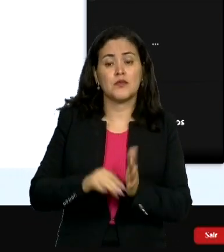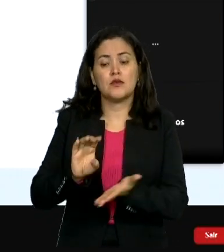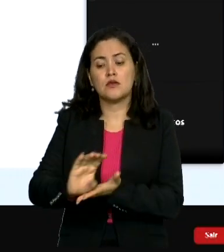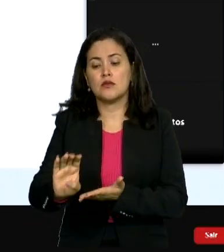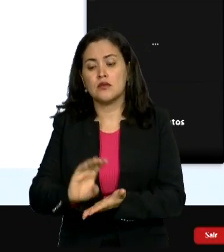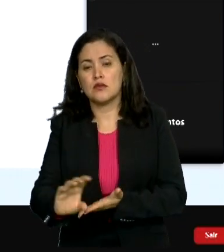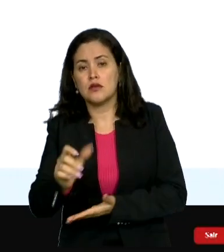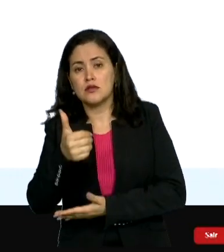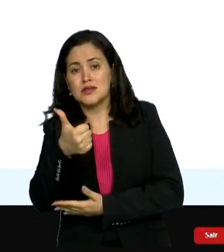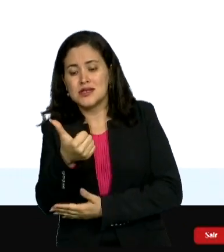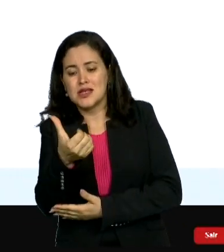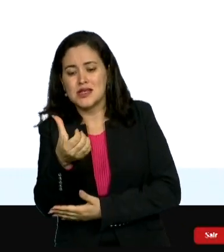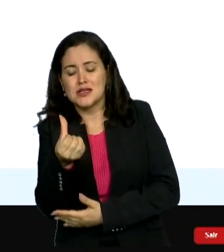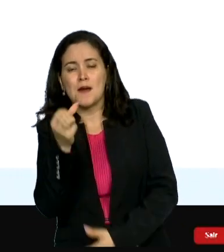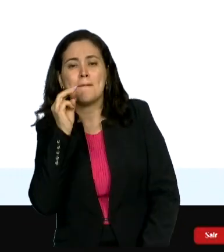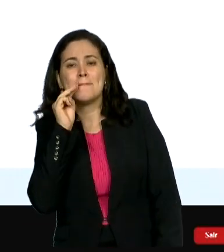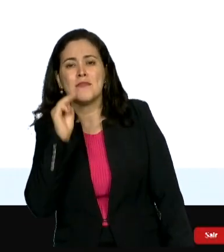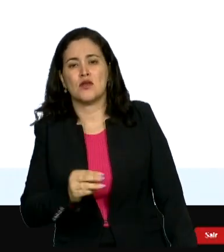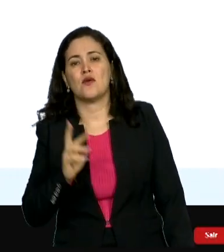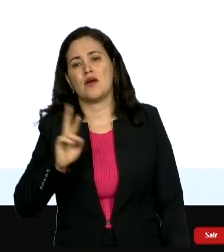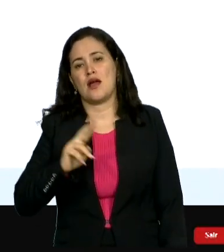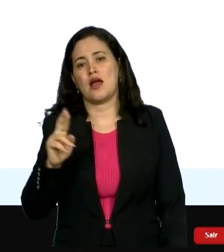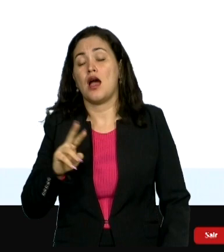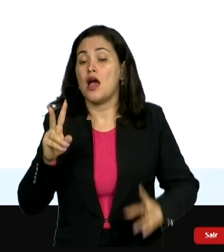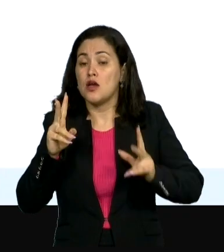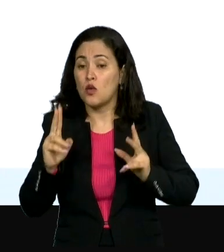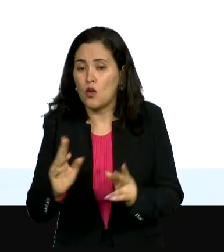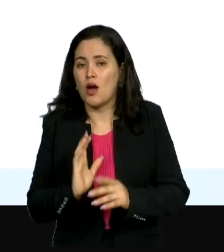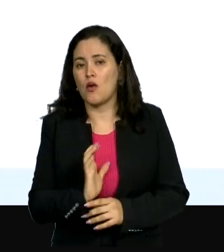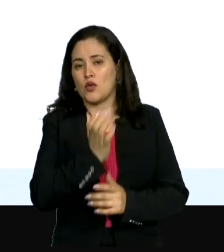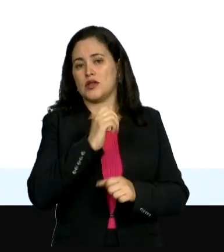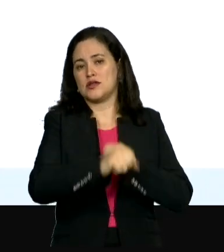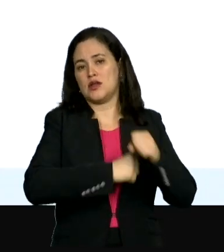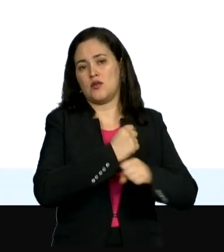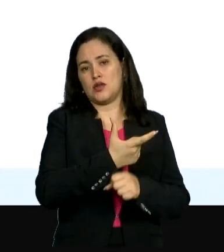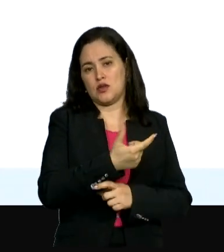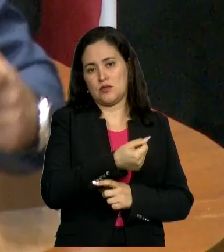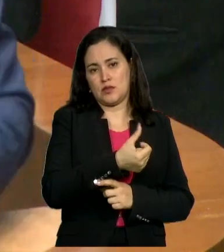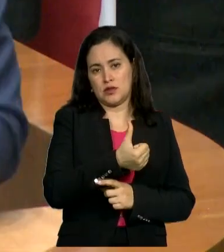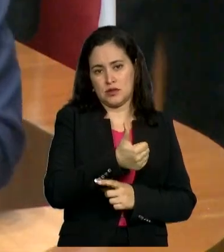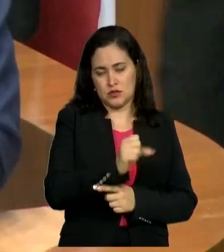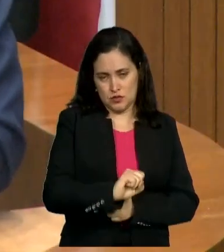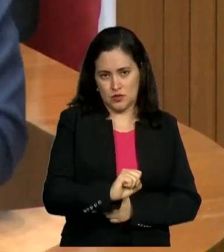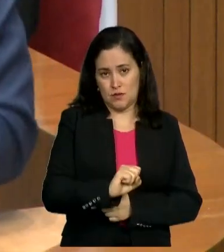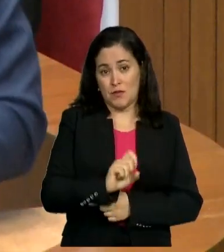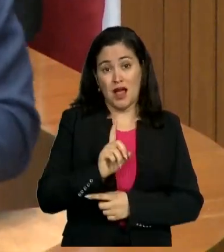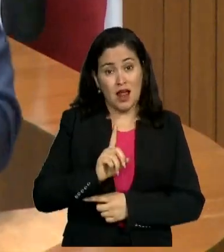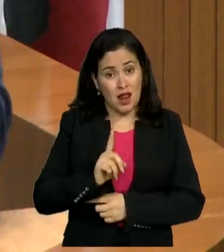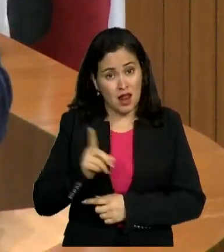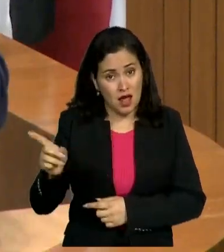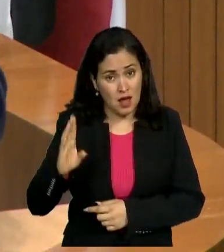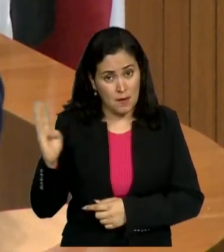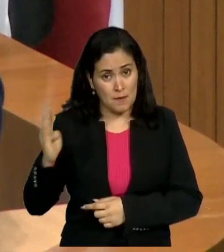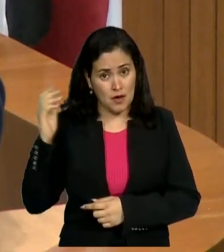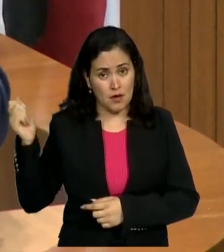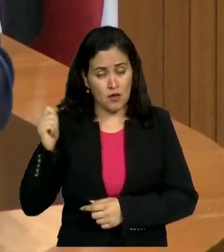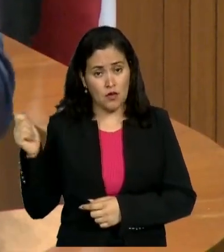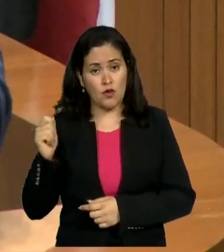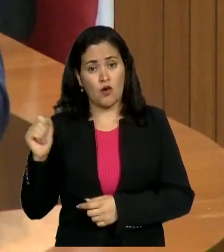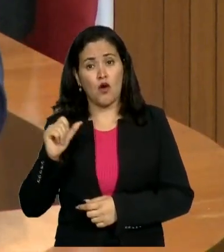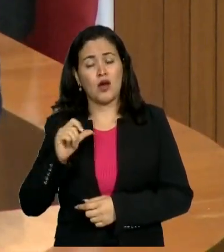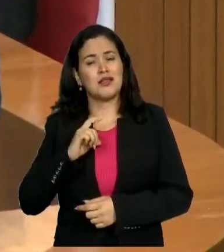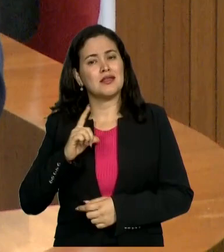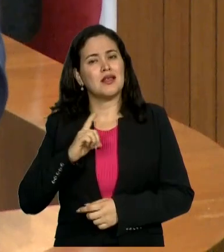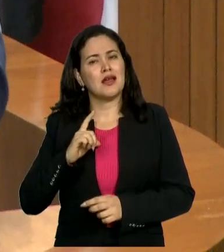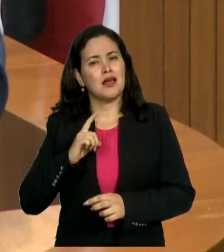como foi feito em 2018. E lá, e lá, existe uma expectativa de municipalizar